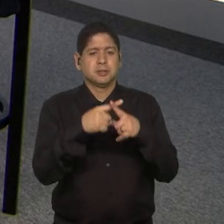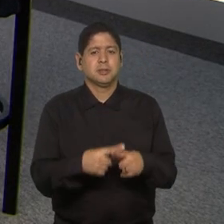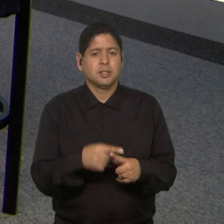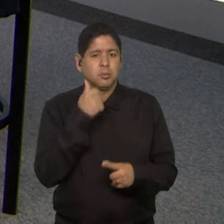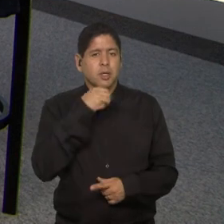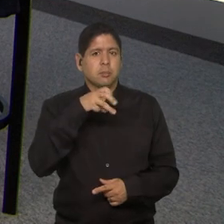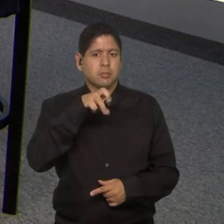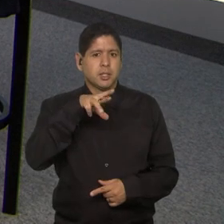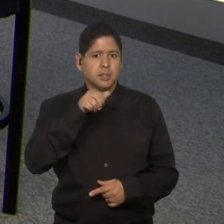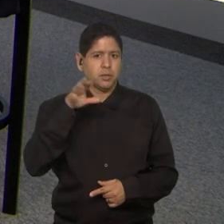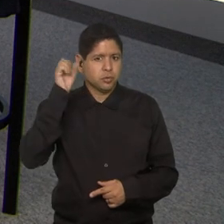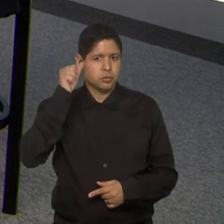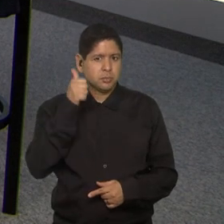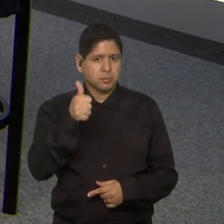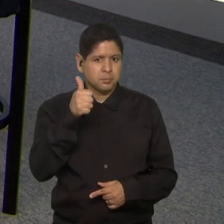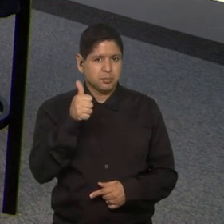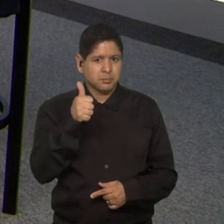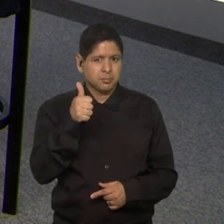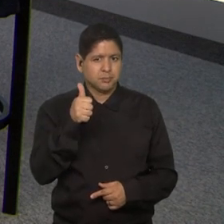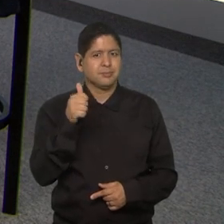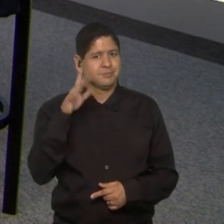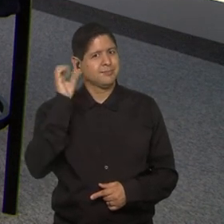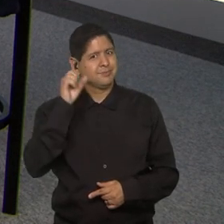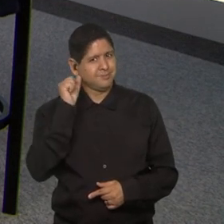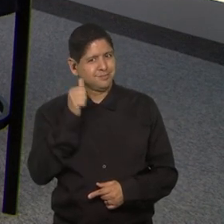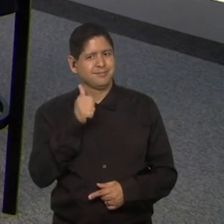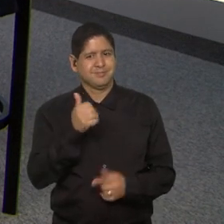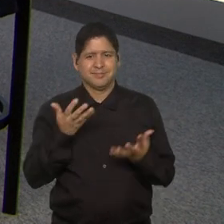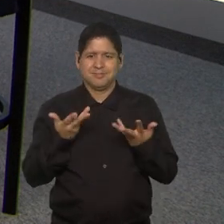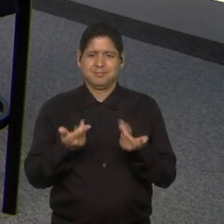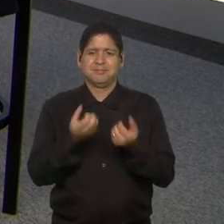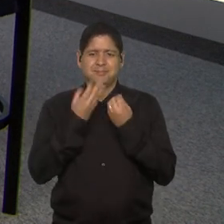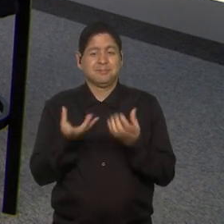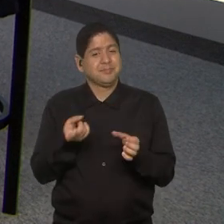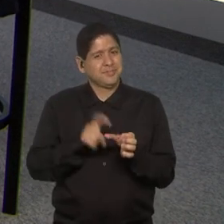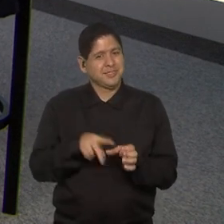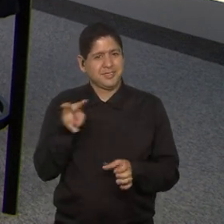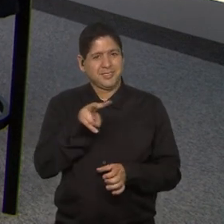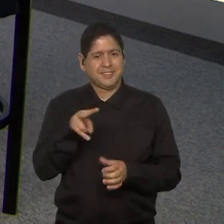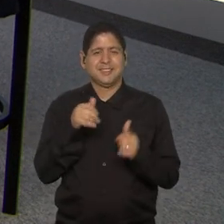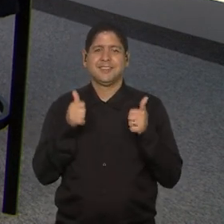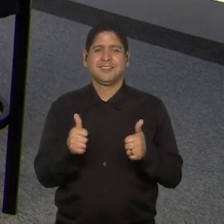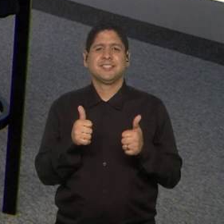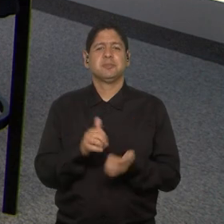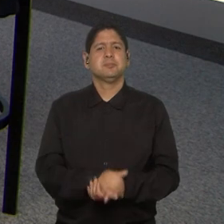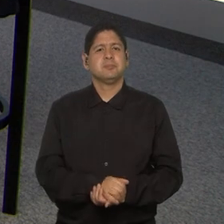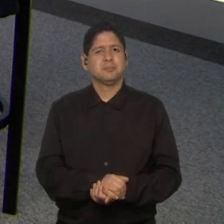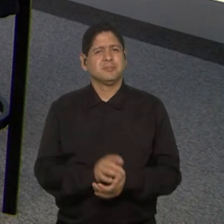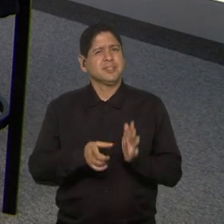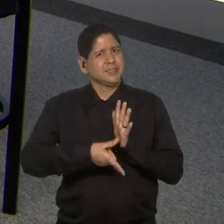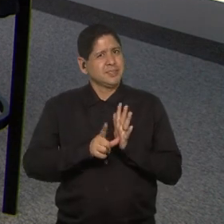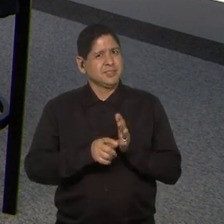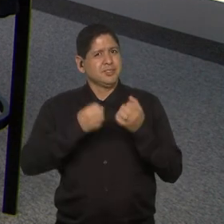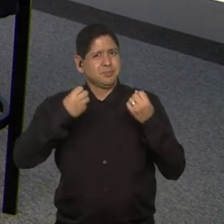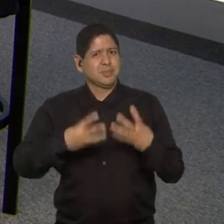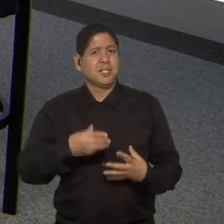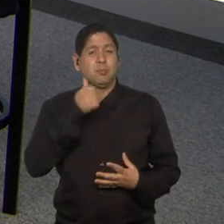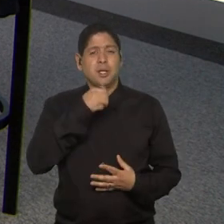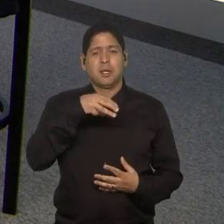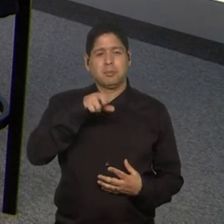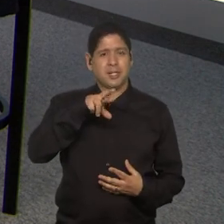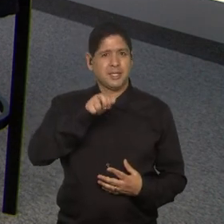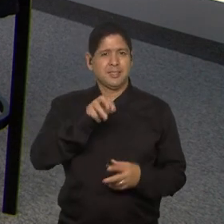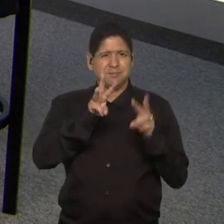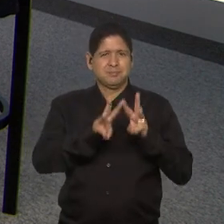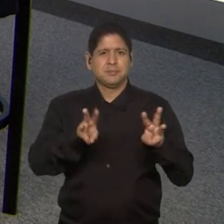agora está me escutando? Me escuta, Maíra? Sim. Ai, que bom que vocês voltaram, gente. Bom, como eu estava explicando, Maíra Nunes, do site